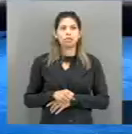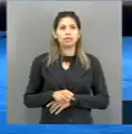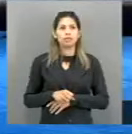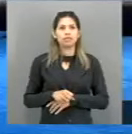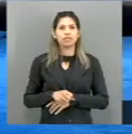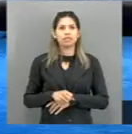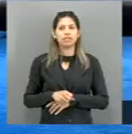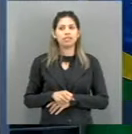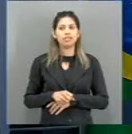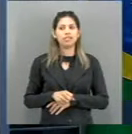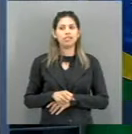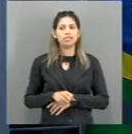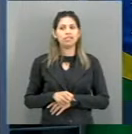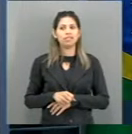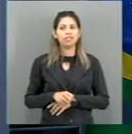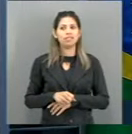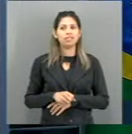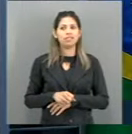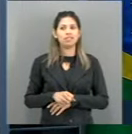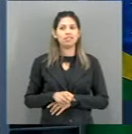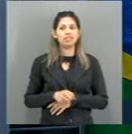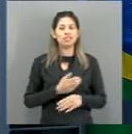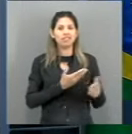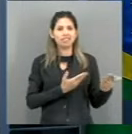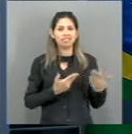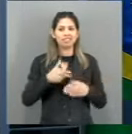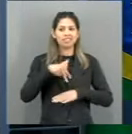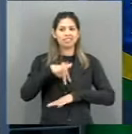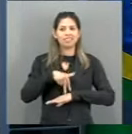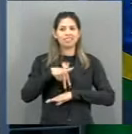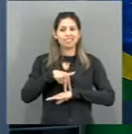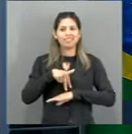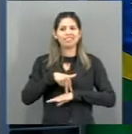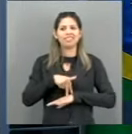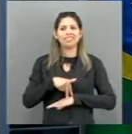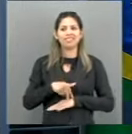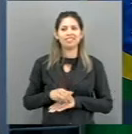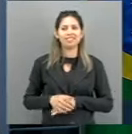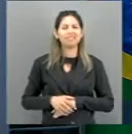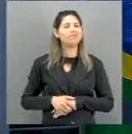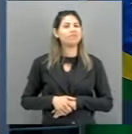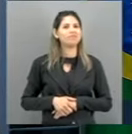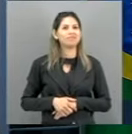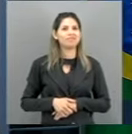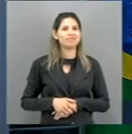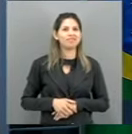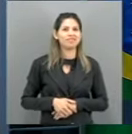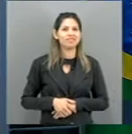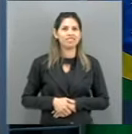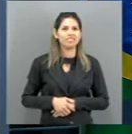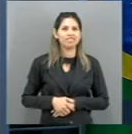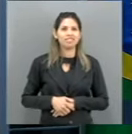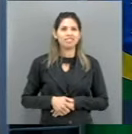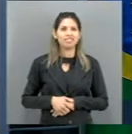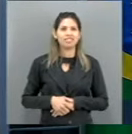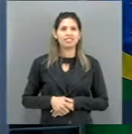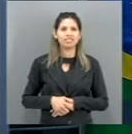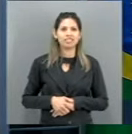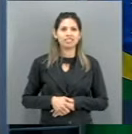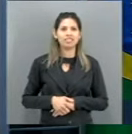Senador Chico Rodrigues, senador Isalfi Lucas, senador Espírito de Homem.